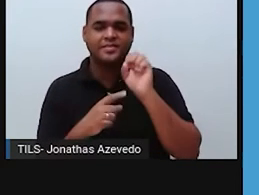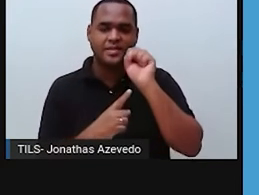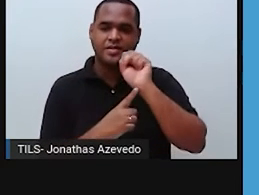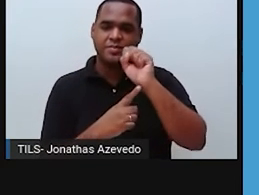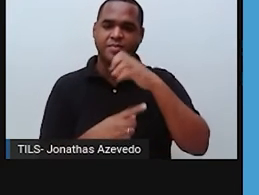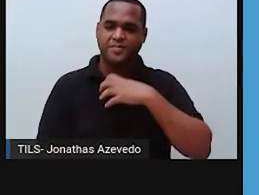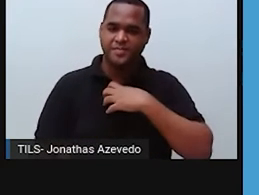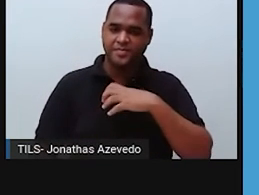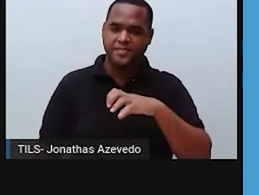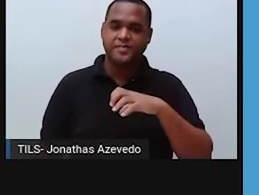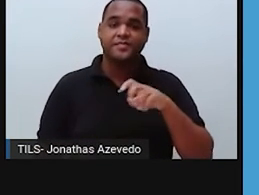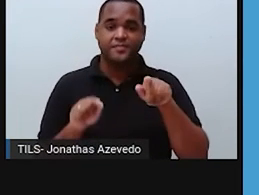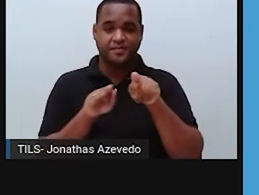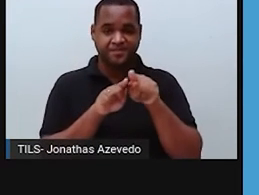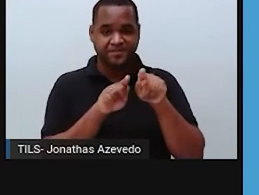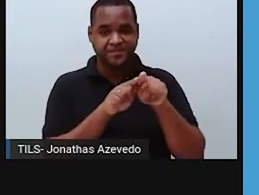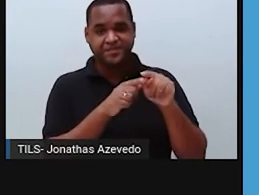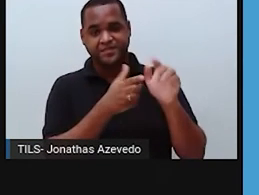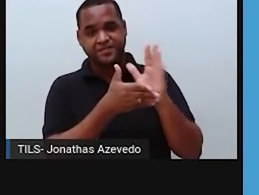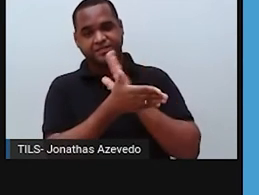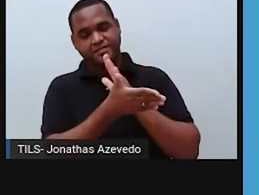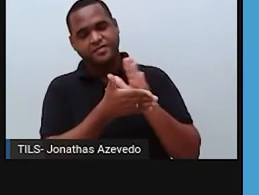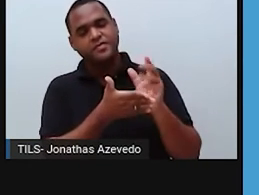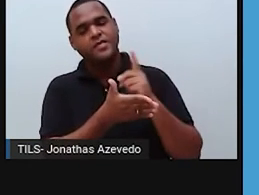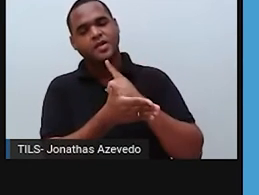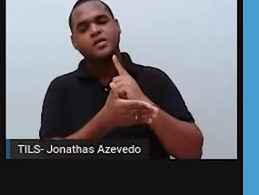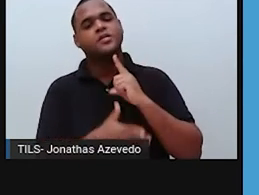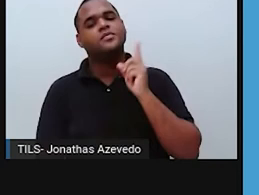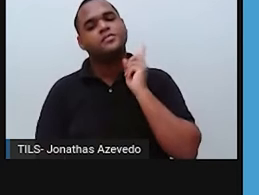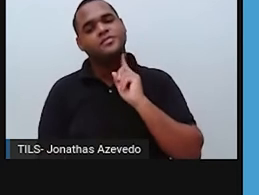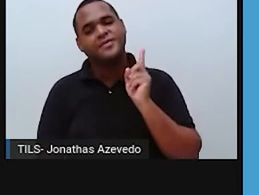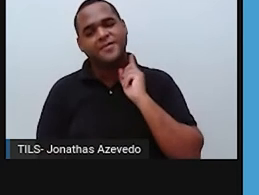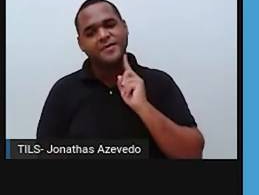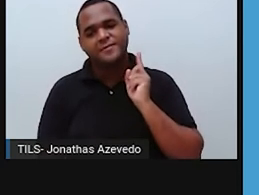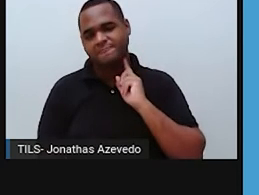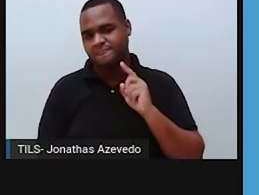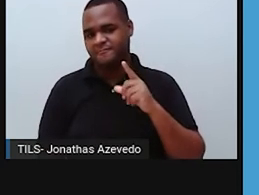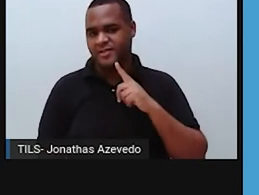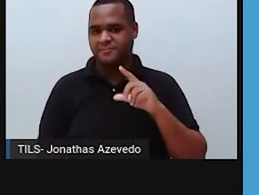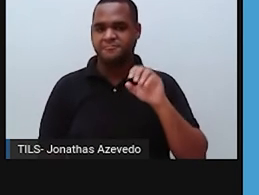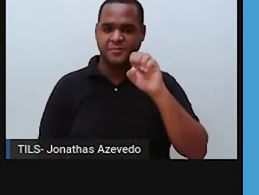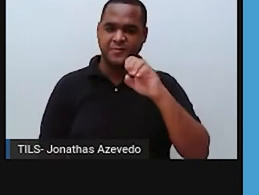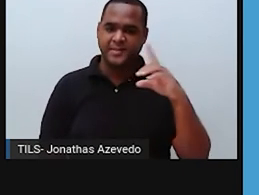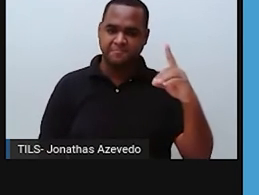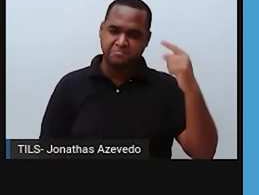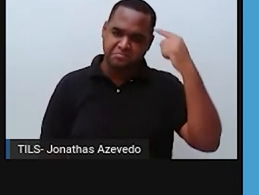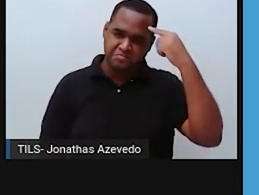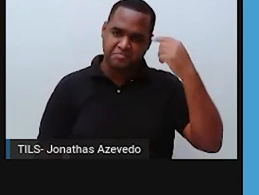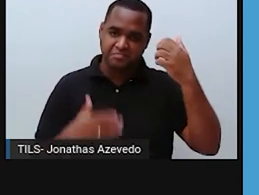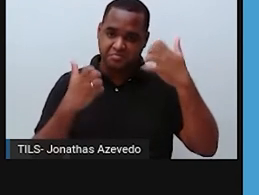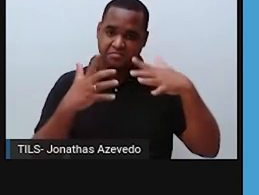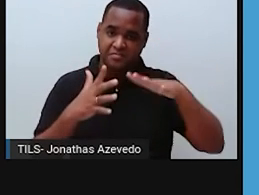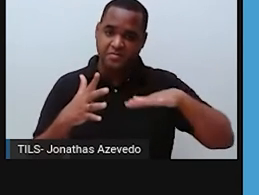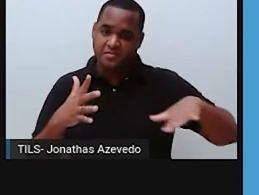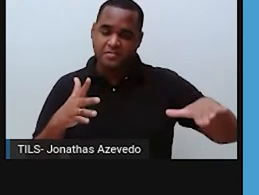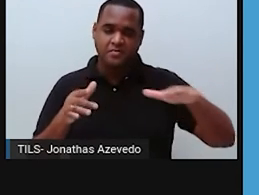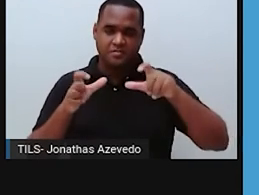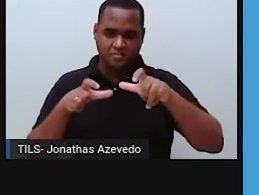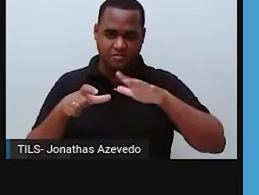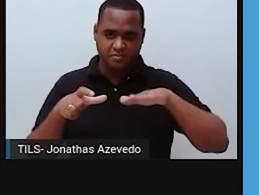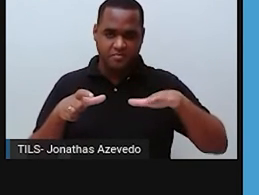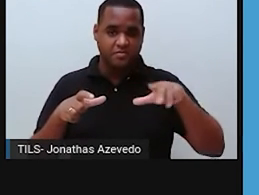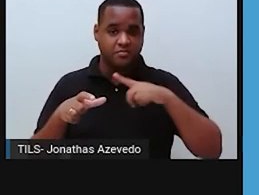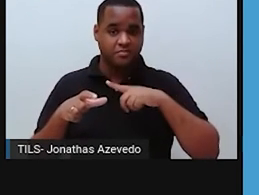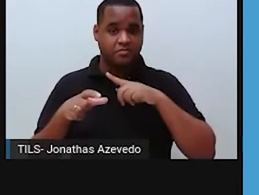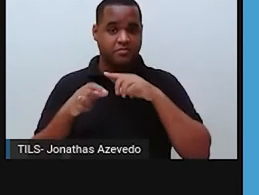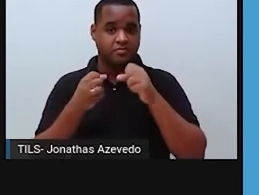Mas também tem fragmentos de caatinga lá em Minas Gerais, na região Sudeste. Então, toda a área desse bioma hoje